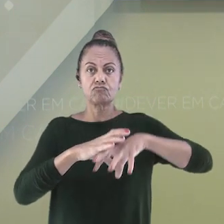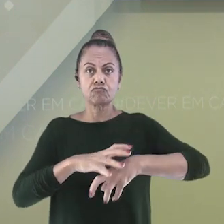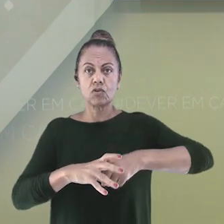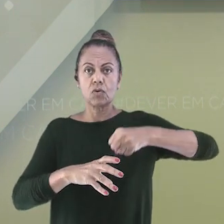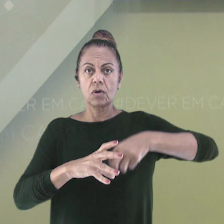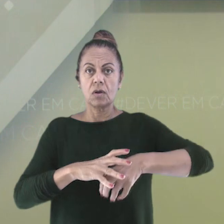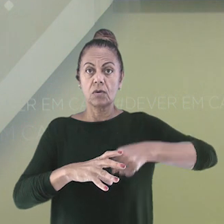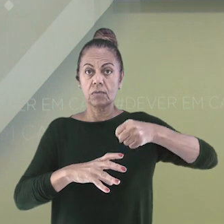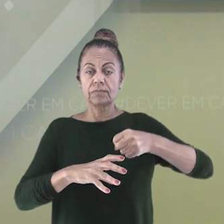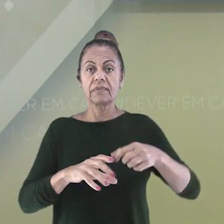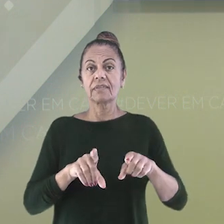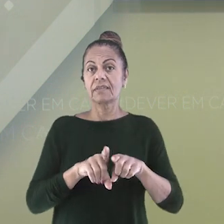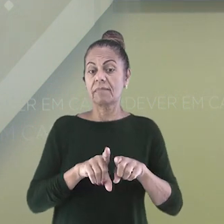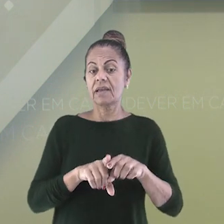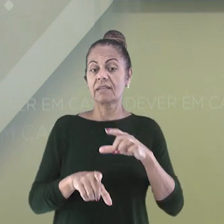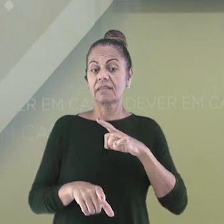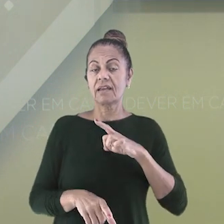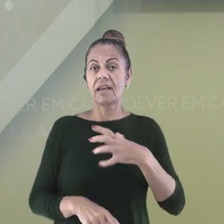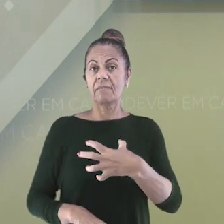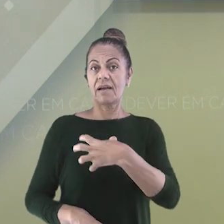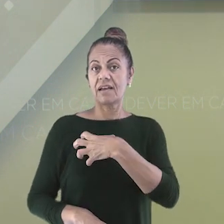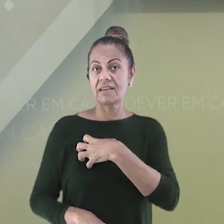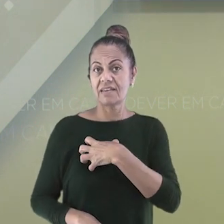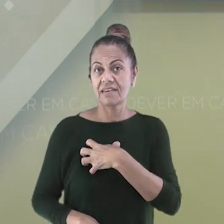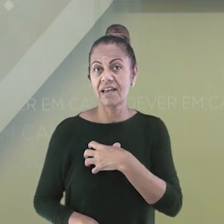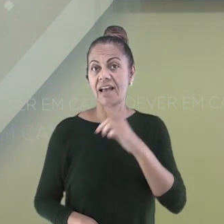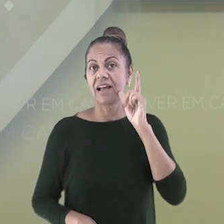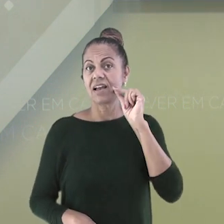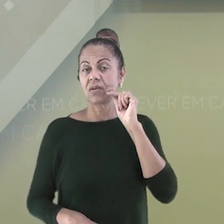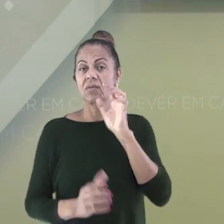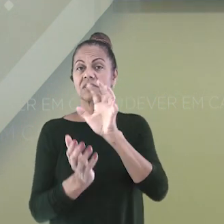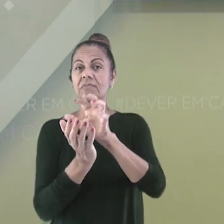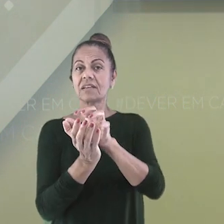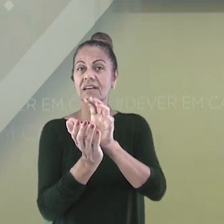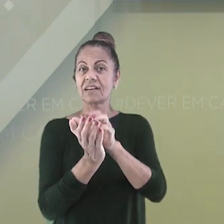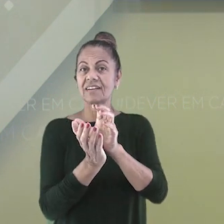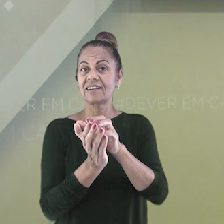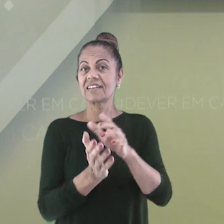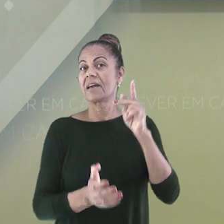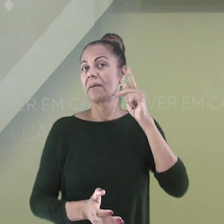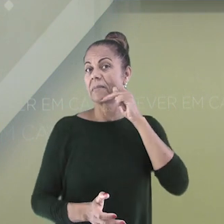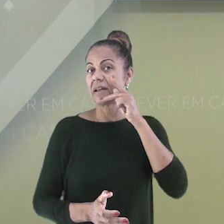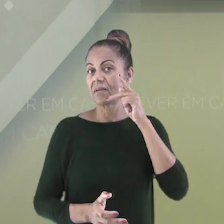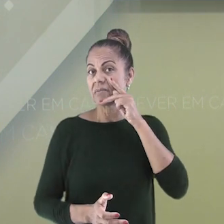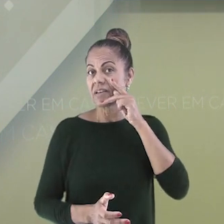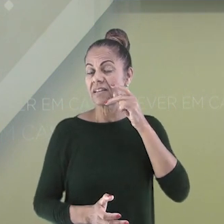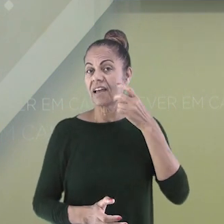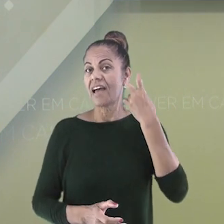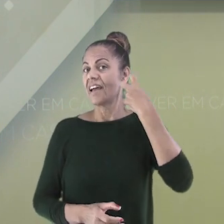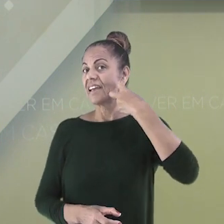Bahia, Sergipe, Alagoas, Pernambuco, Paraíba, Rio Grande do Norte,